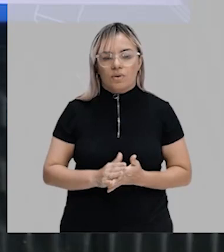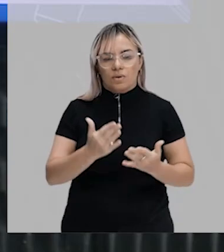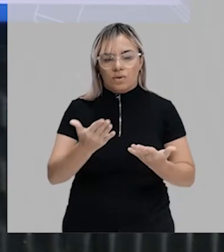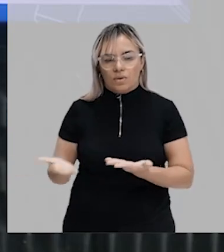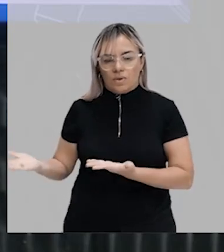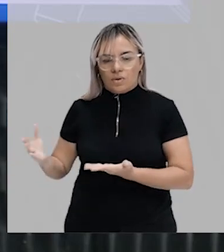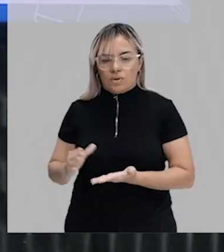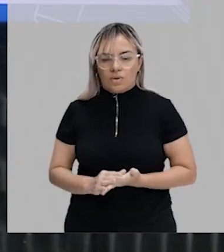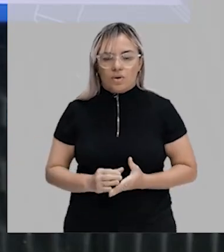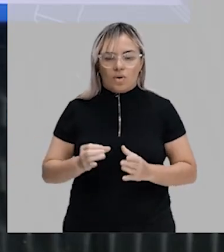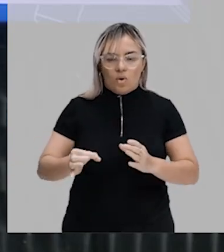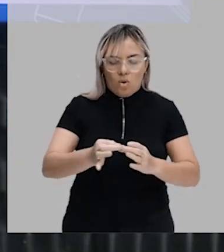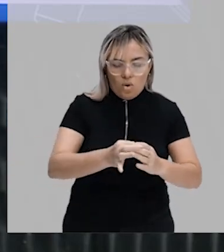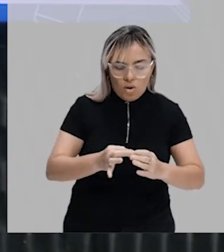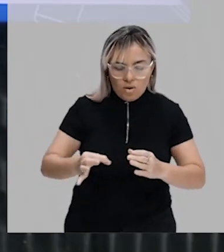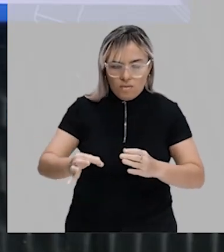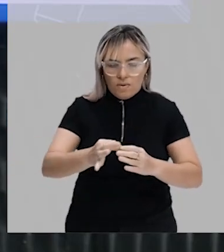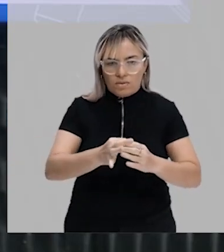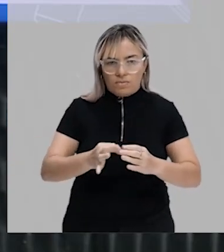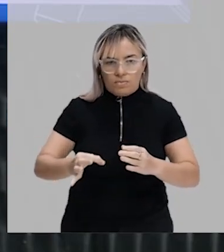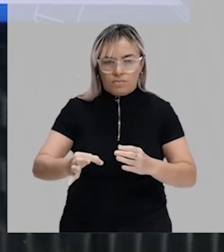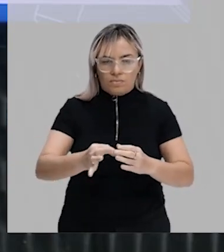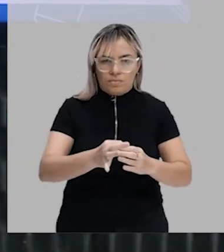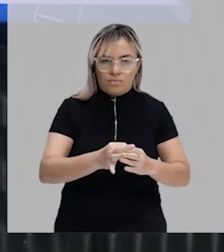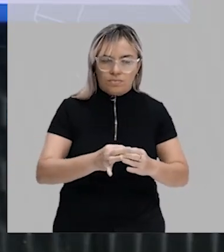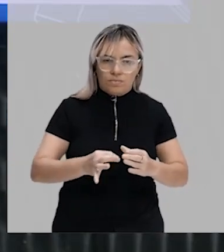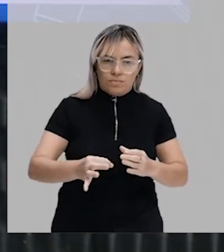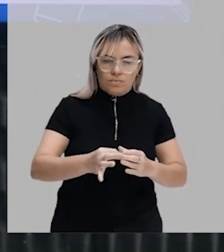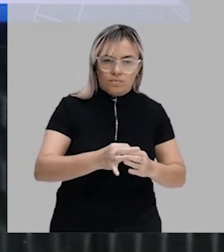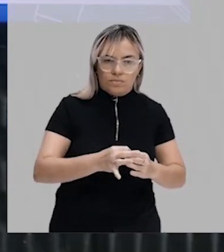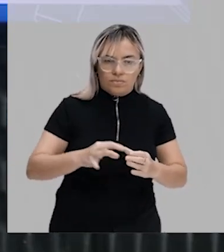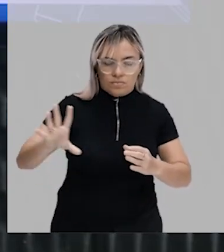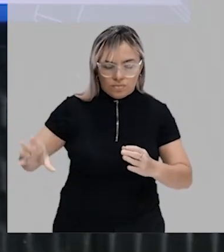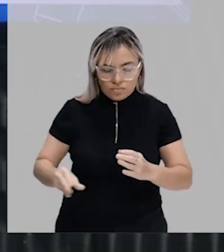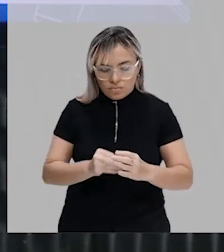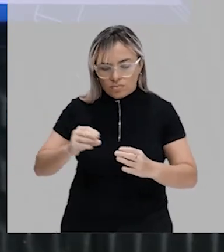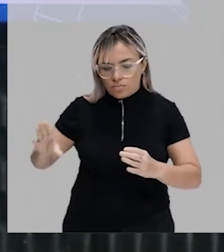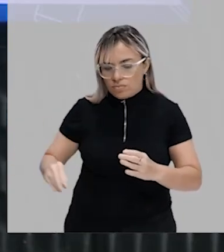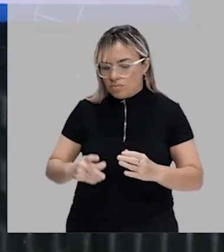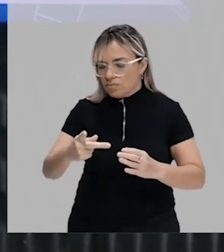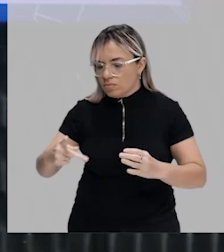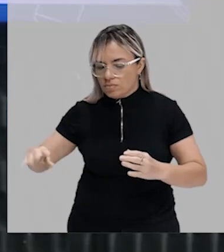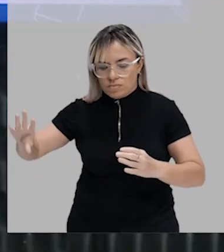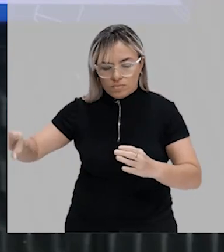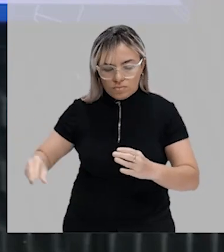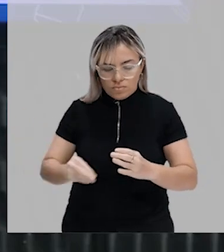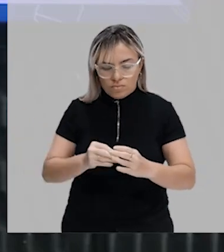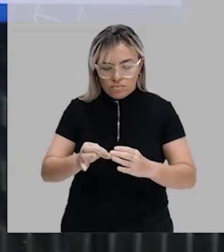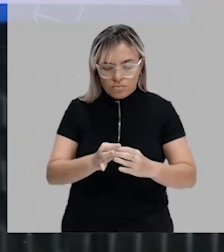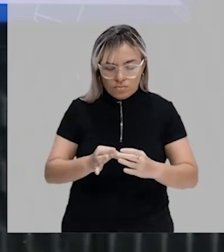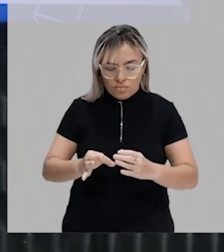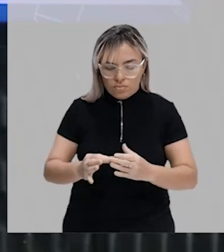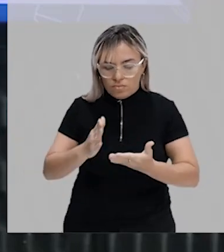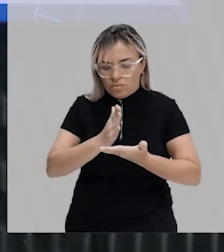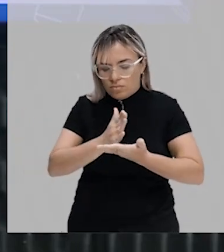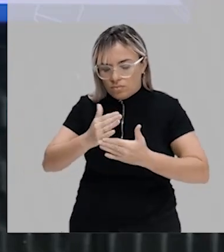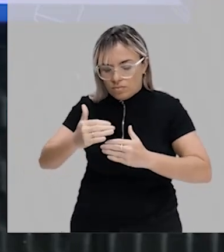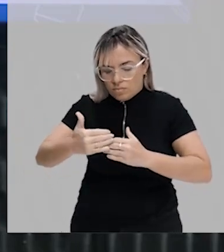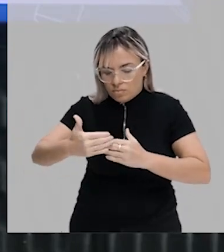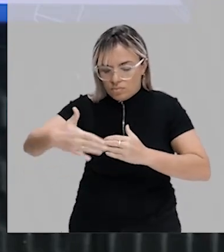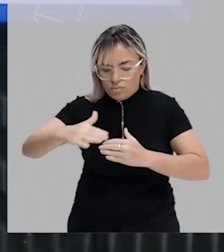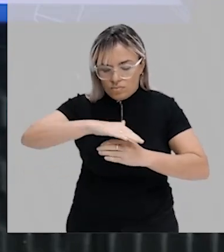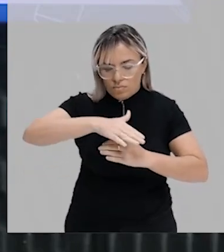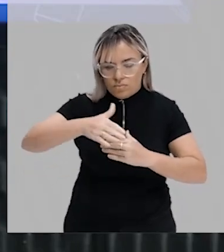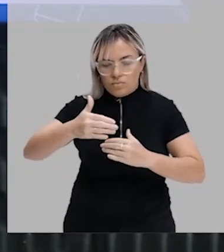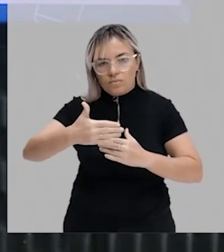coacervados. Coacervados são aglomerados proteicos separados por uma membrana, que naquela